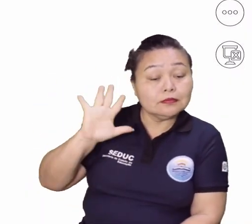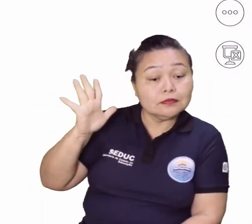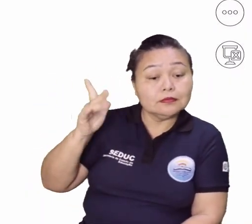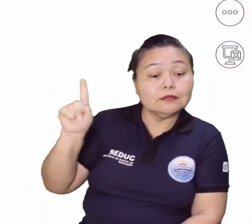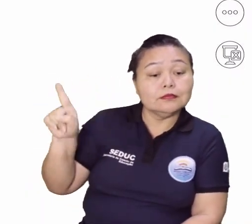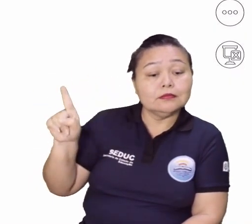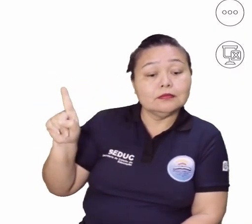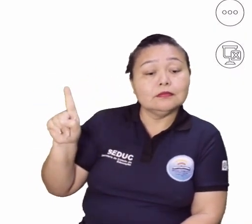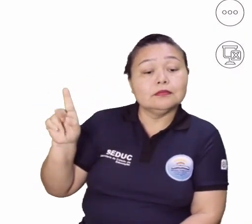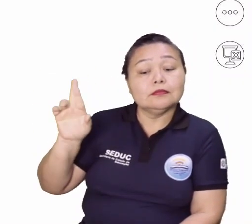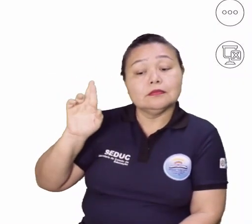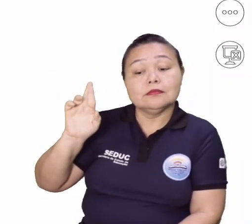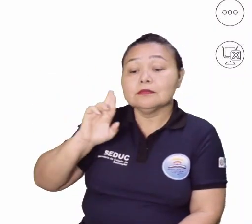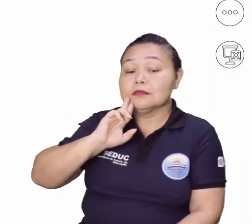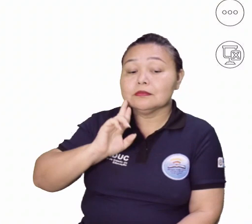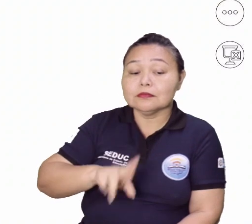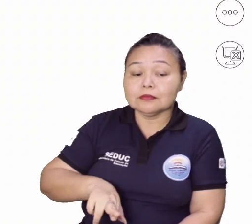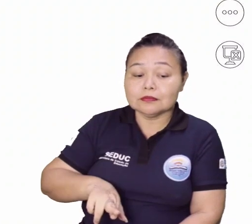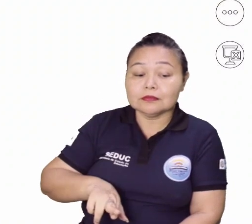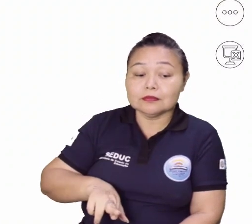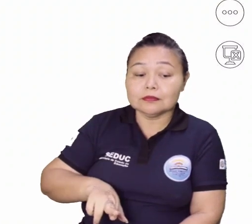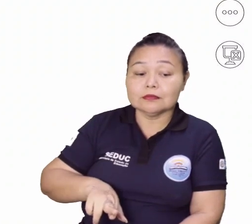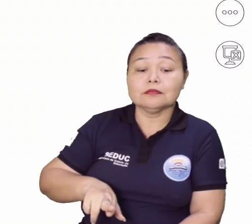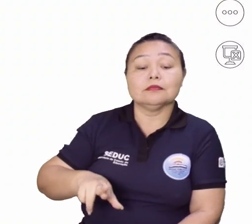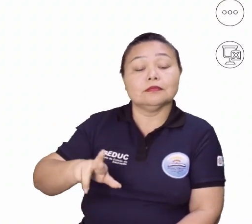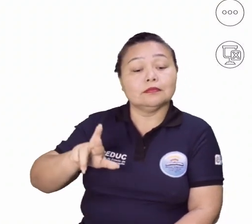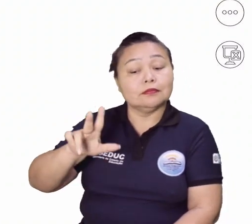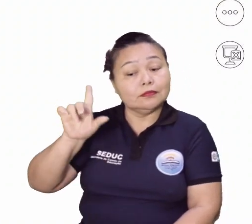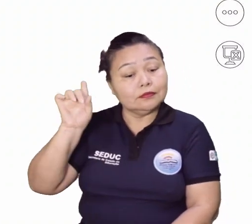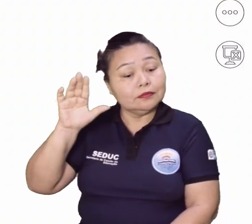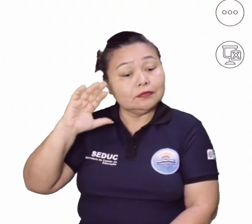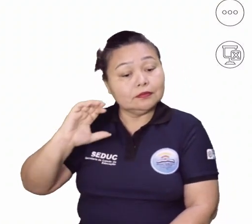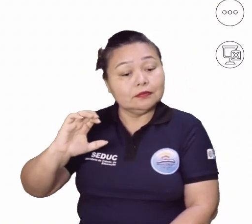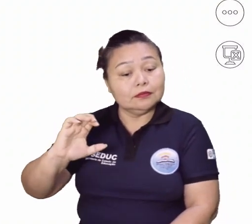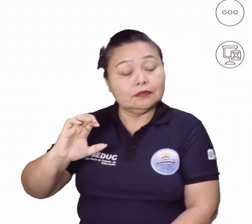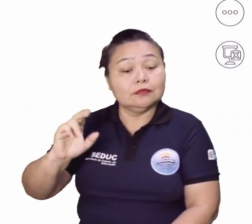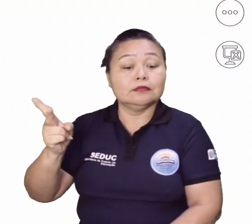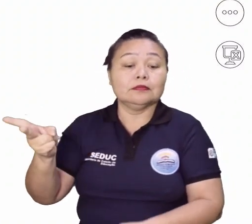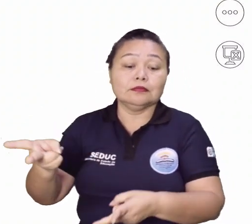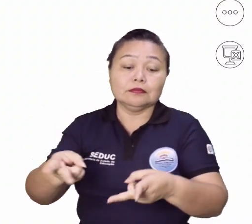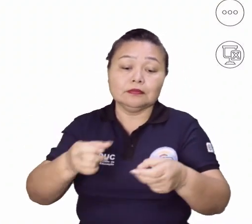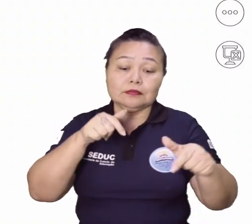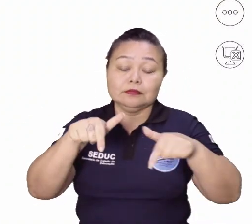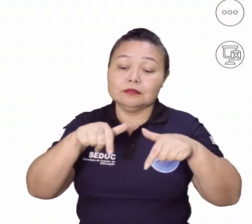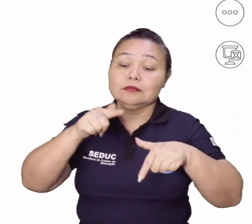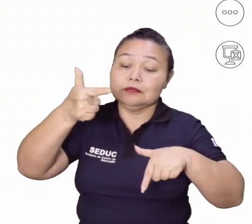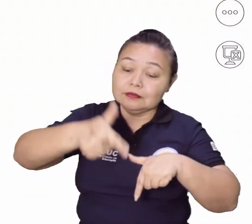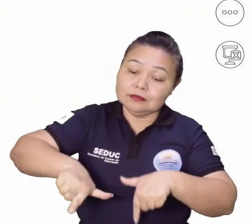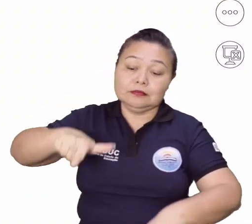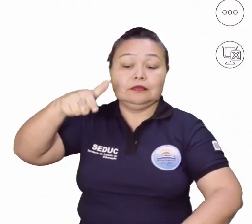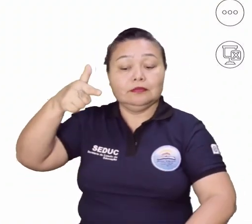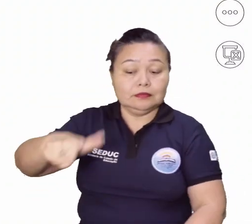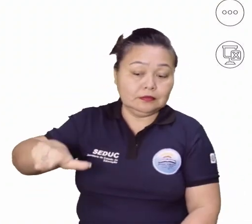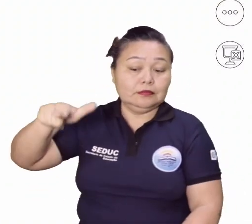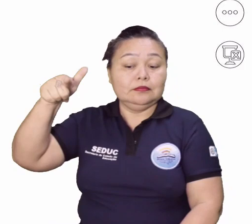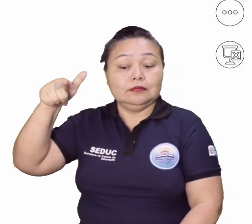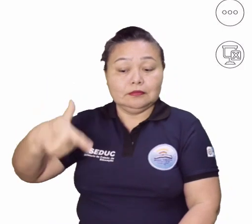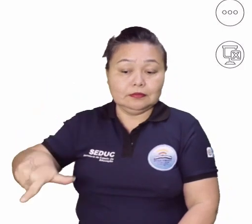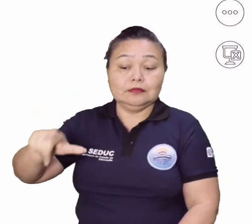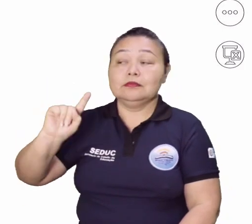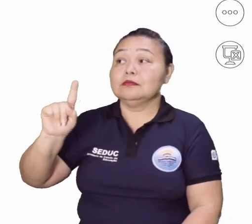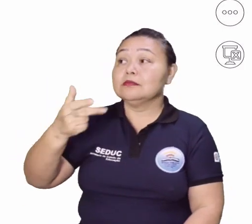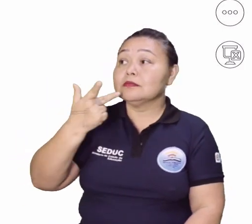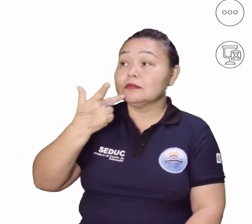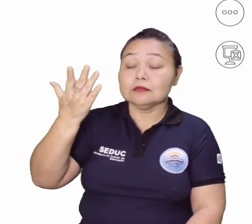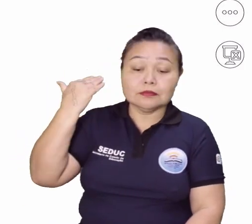uma ideia de que a resposta é... Letra C, a exploração do trabalho repetitivo, né? Que